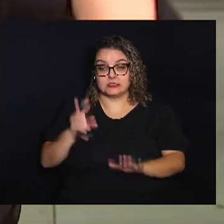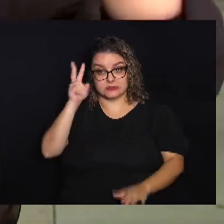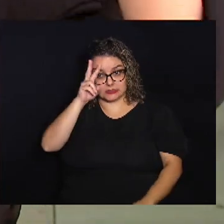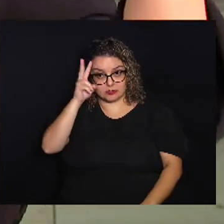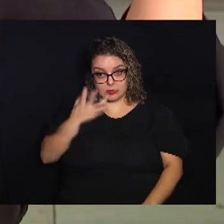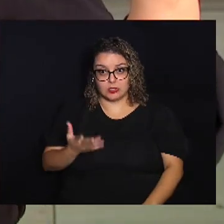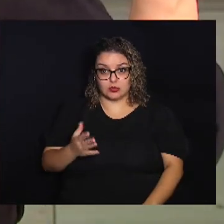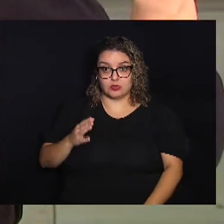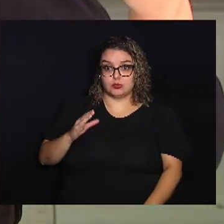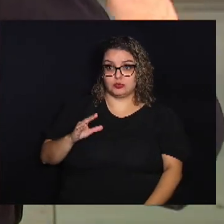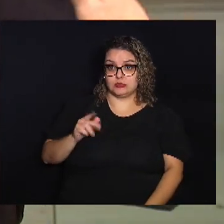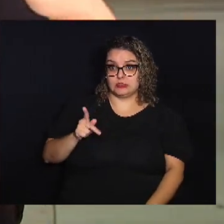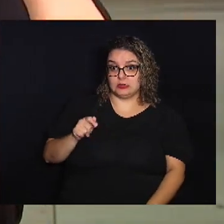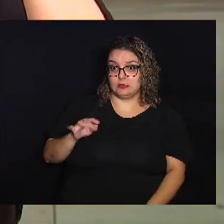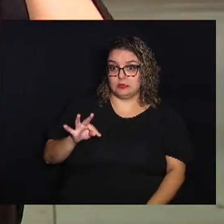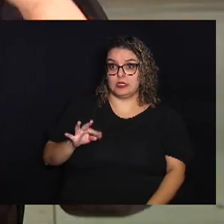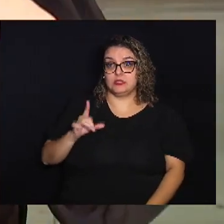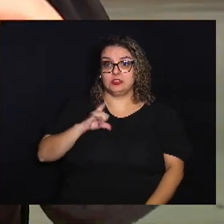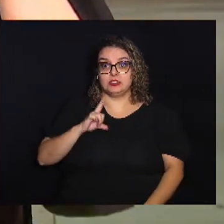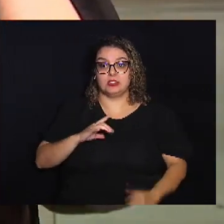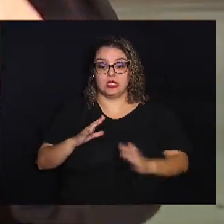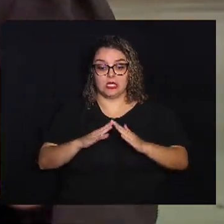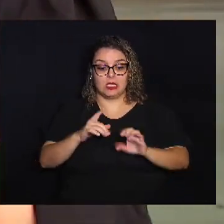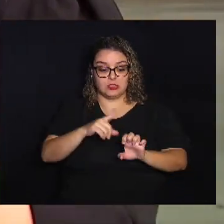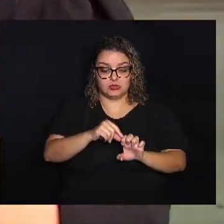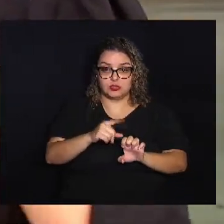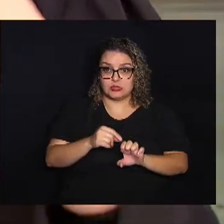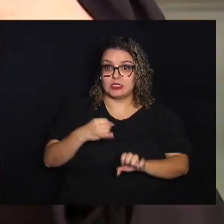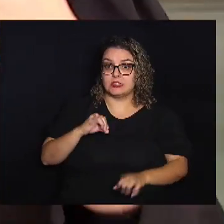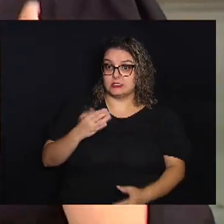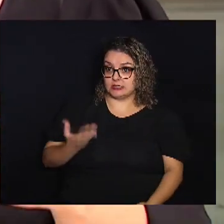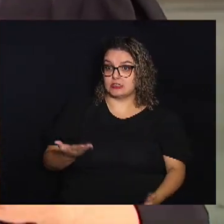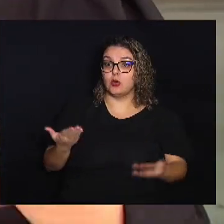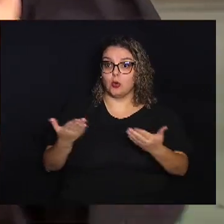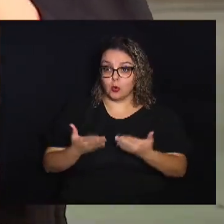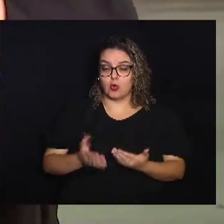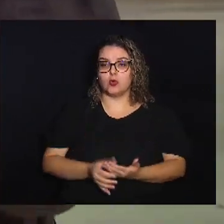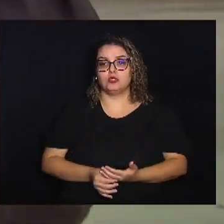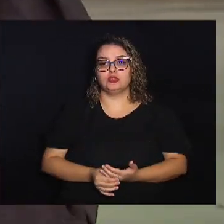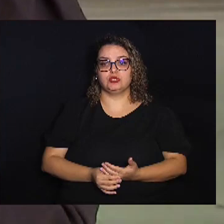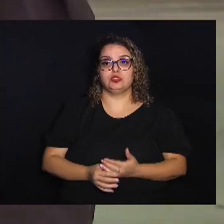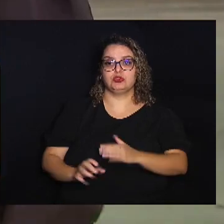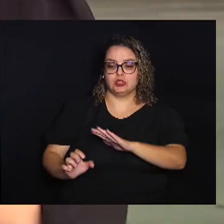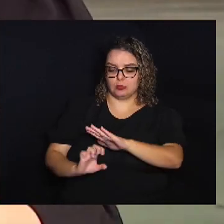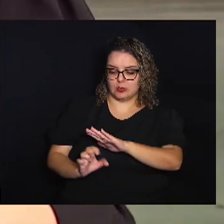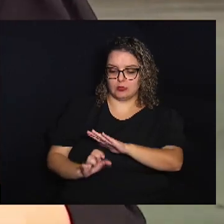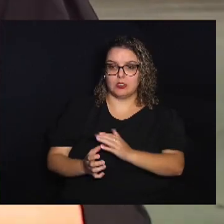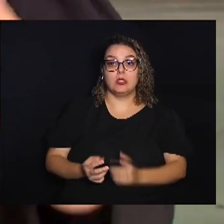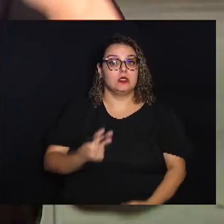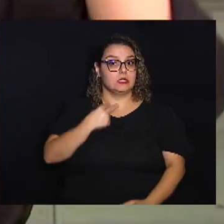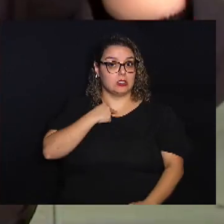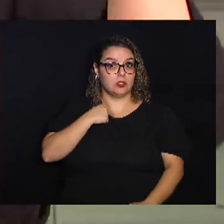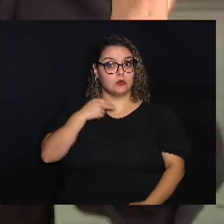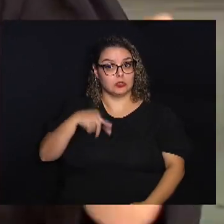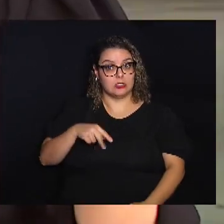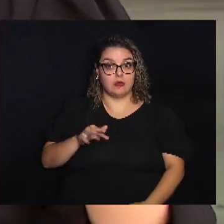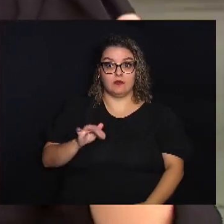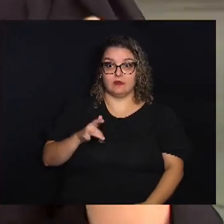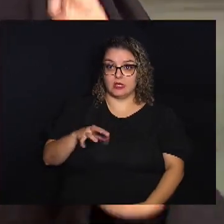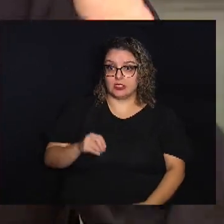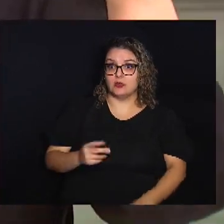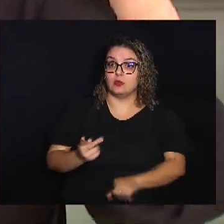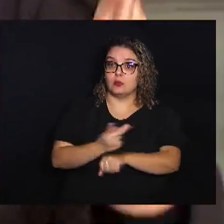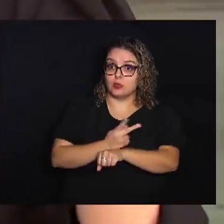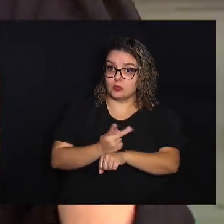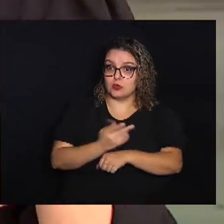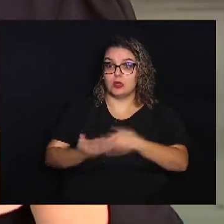que o CEPAT tem a casa do empreendedor então se você hoje, micro empreendedor, não puder vir ao feirão pode buscar